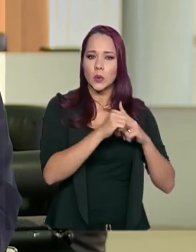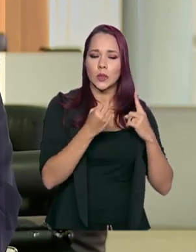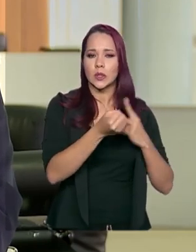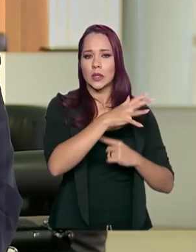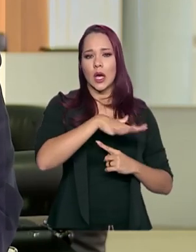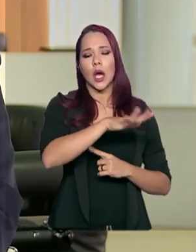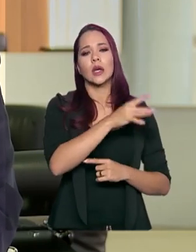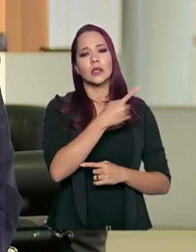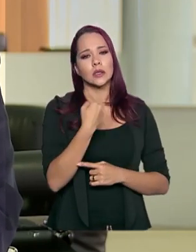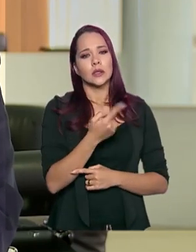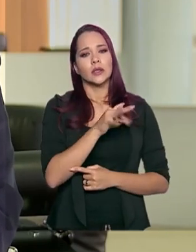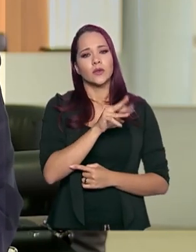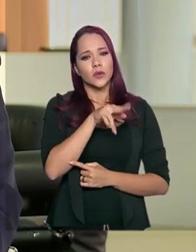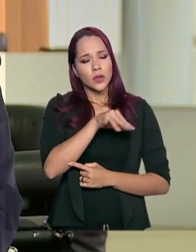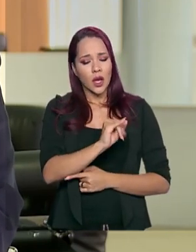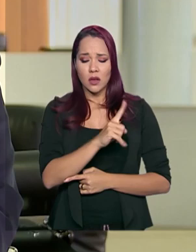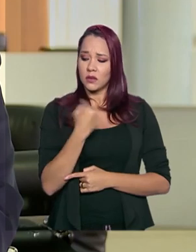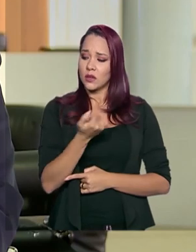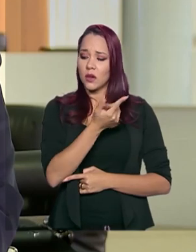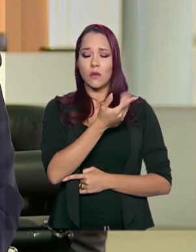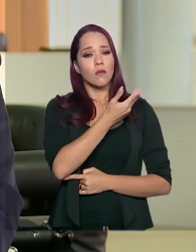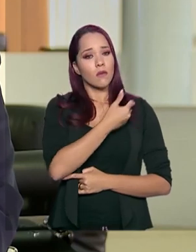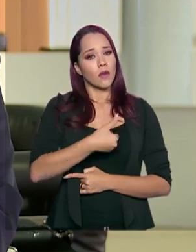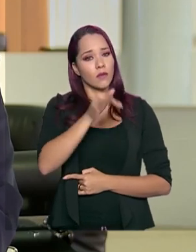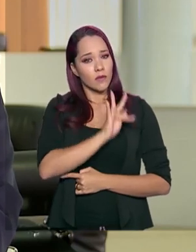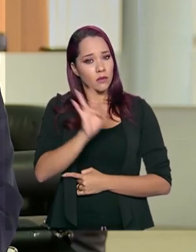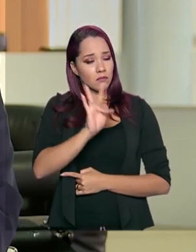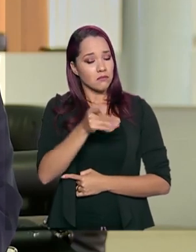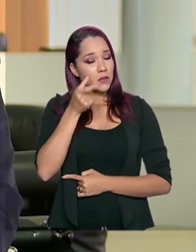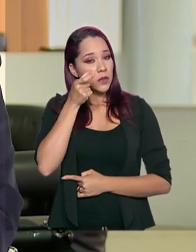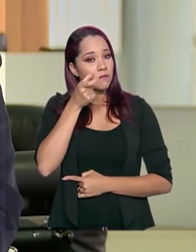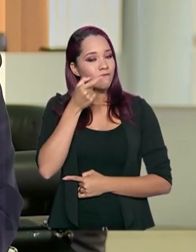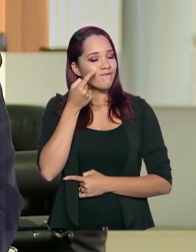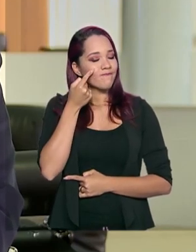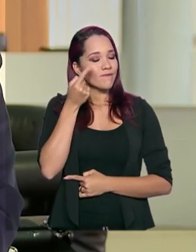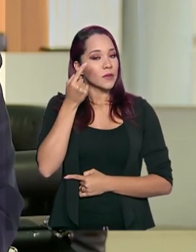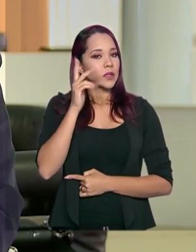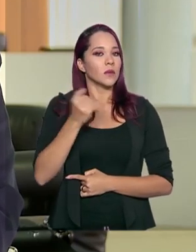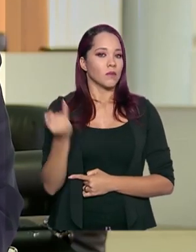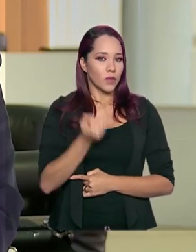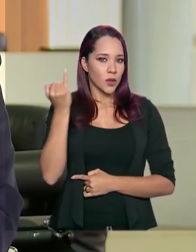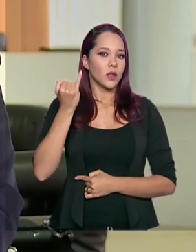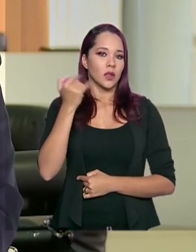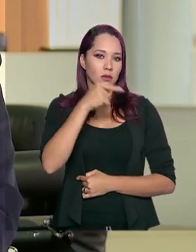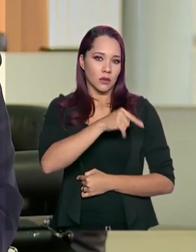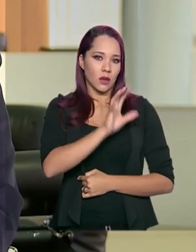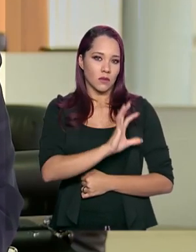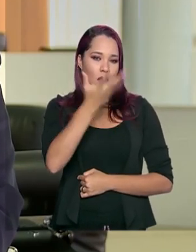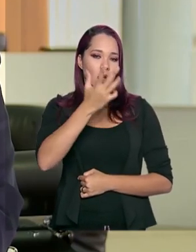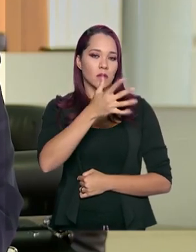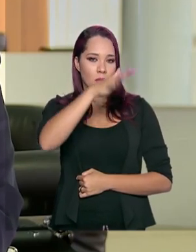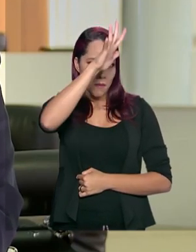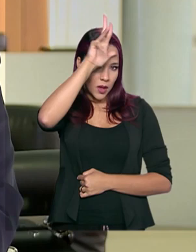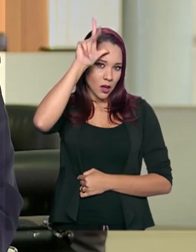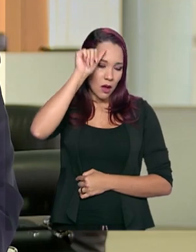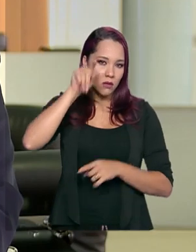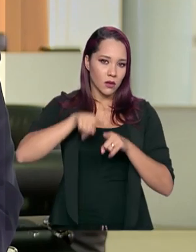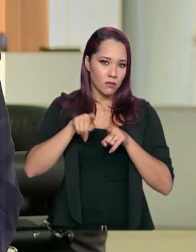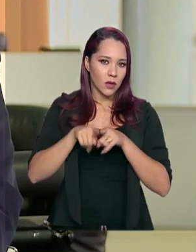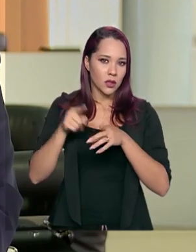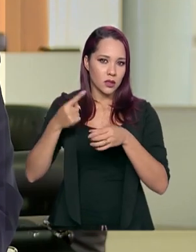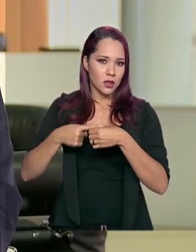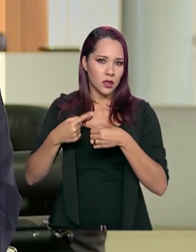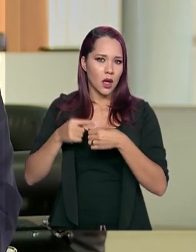nós somos FUNAI. Então, nós somos governo federal. Então, a gente achou importante ir lá. Os casos em Manaus e os casos em Boa Vista